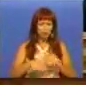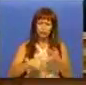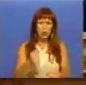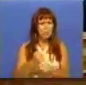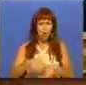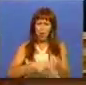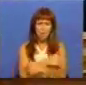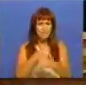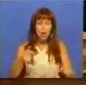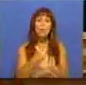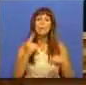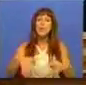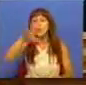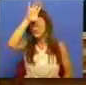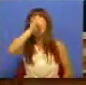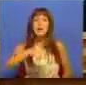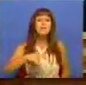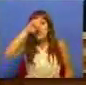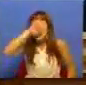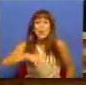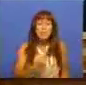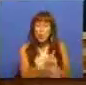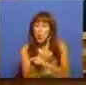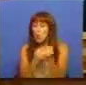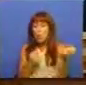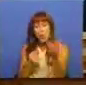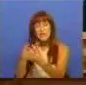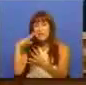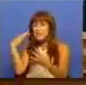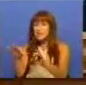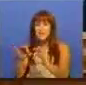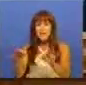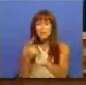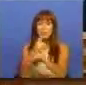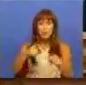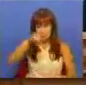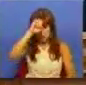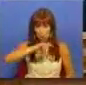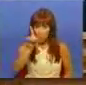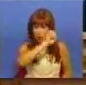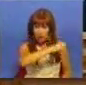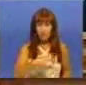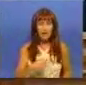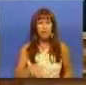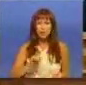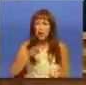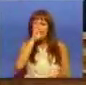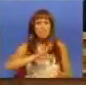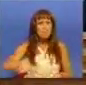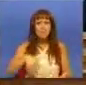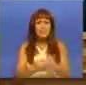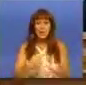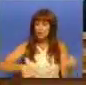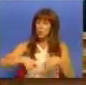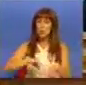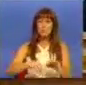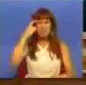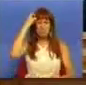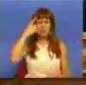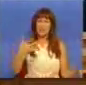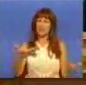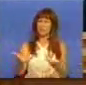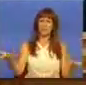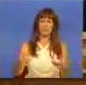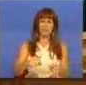e mais operacionais. Porquê é o Governo não se lembra destas coisas tão simples? Porque se não se lembra e se não as implementa, todos nós ficamos a pensar